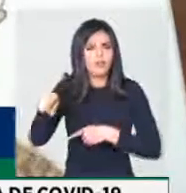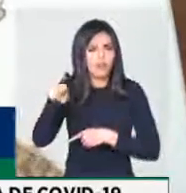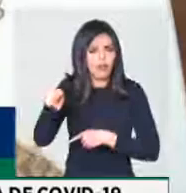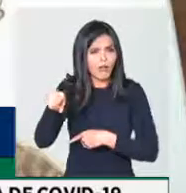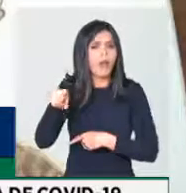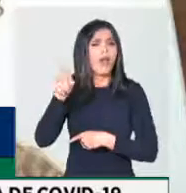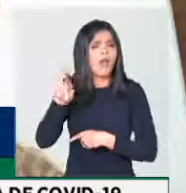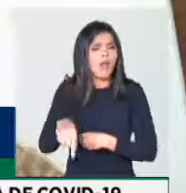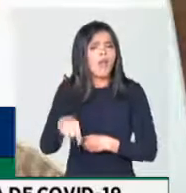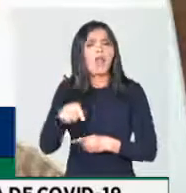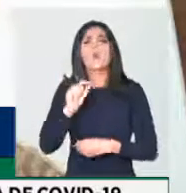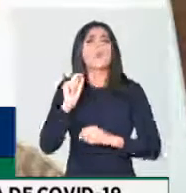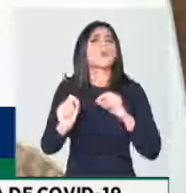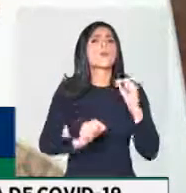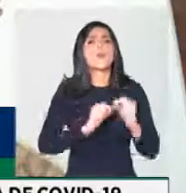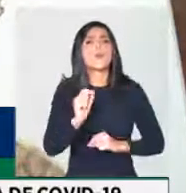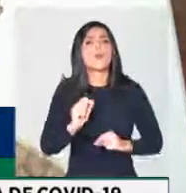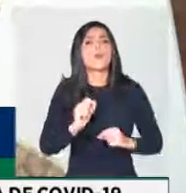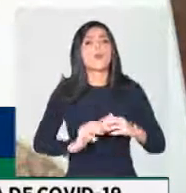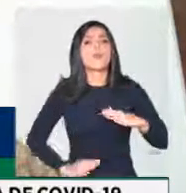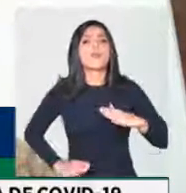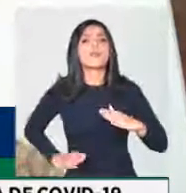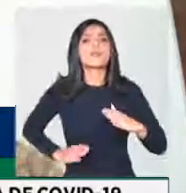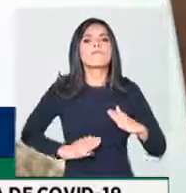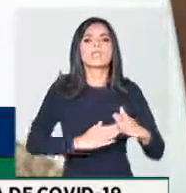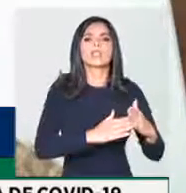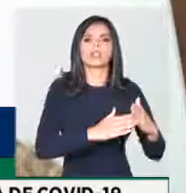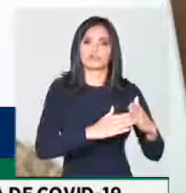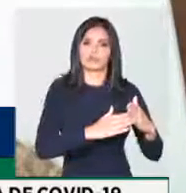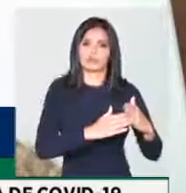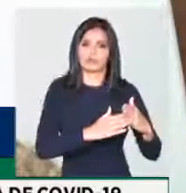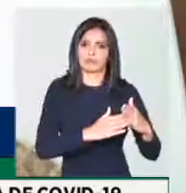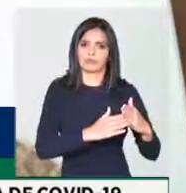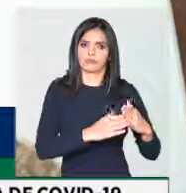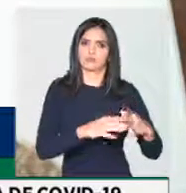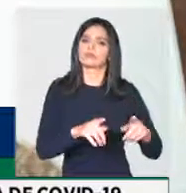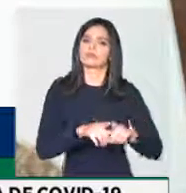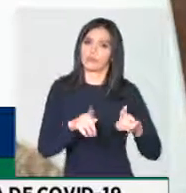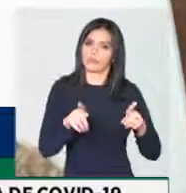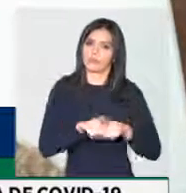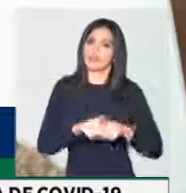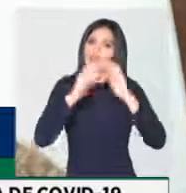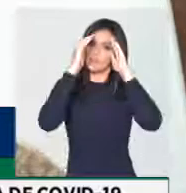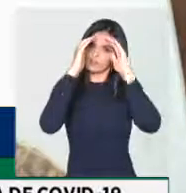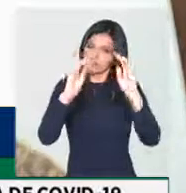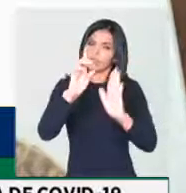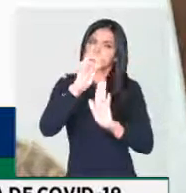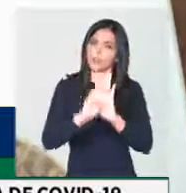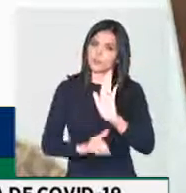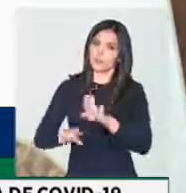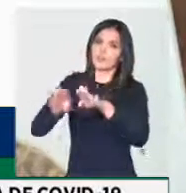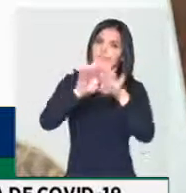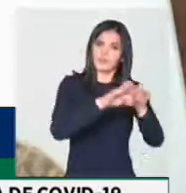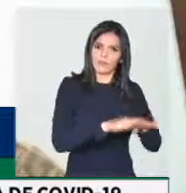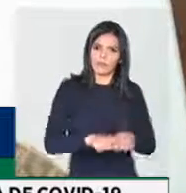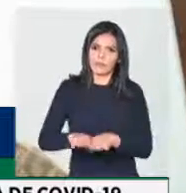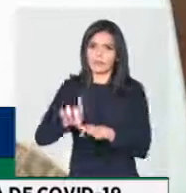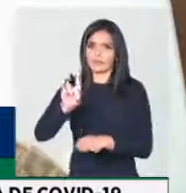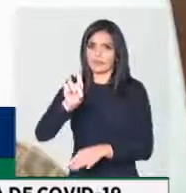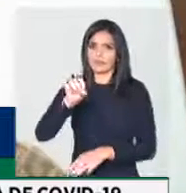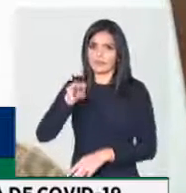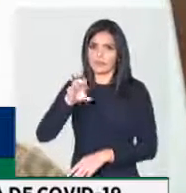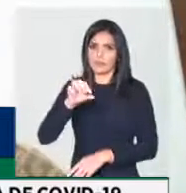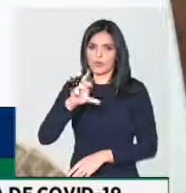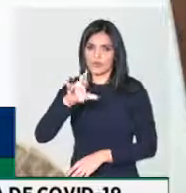profunda a respeito dos limites e dos avanços da democracia no Brasil. Portanto, é um momento